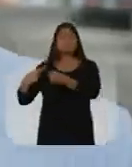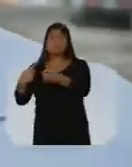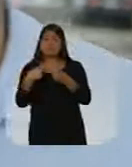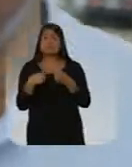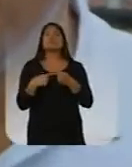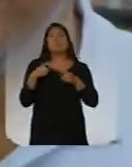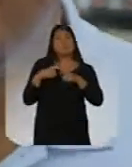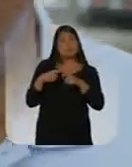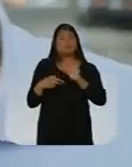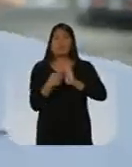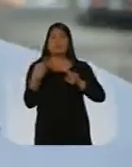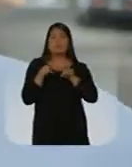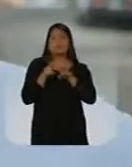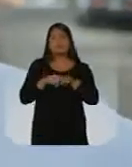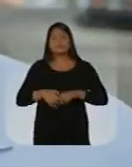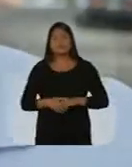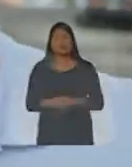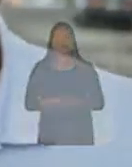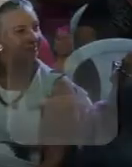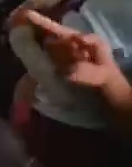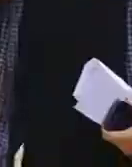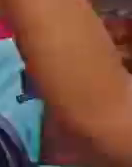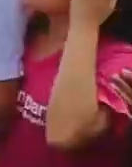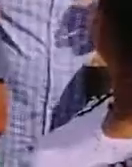realização de consultas, exames e cirurgias.